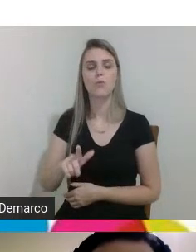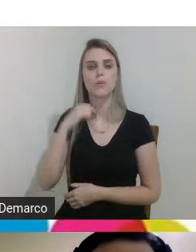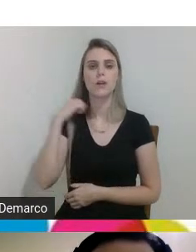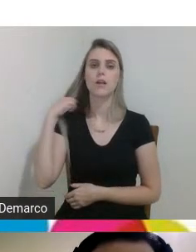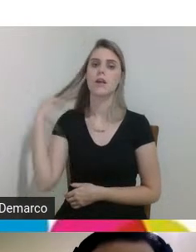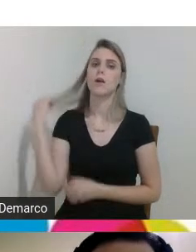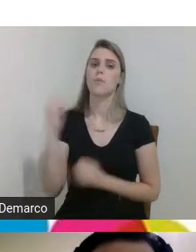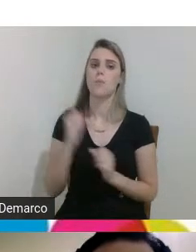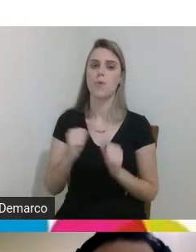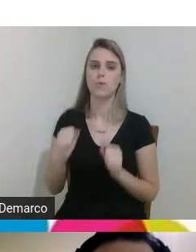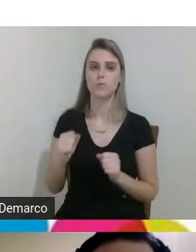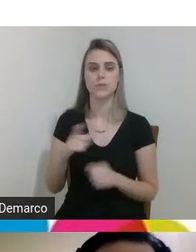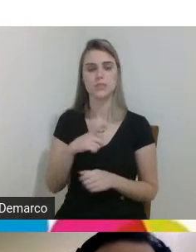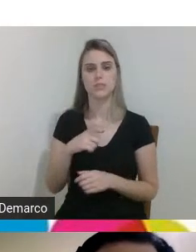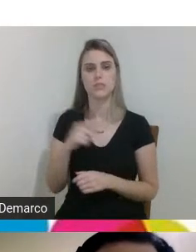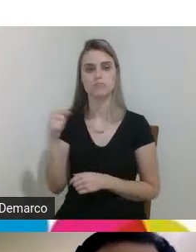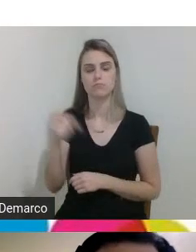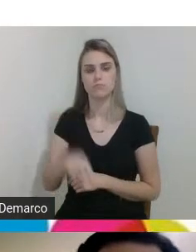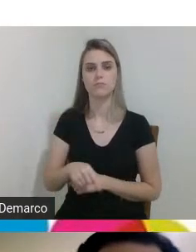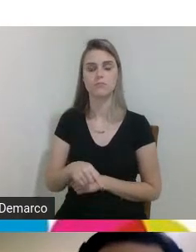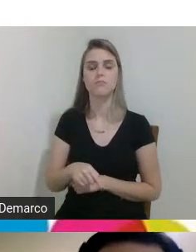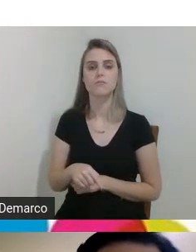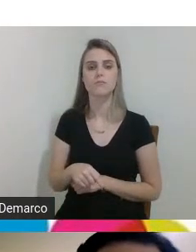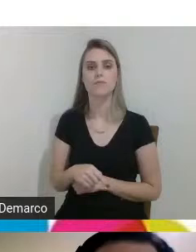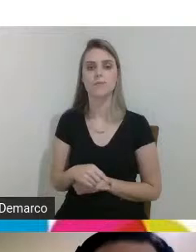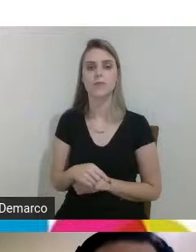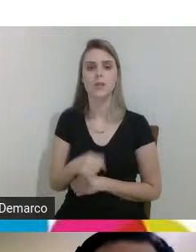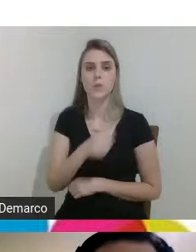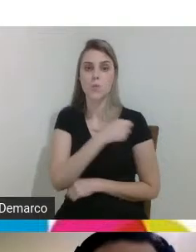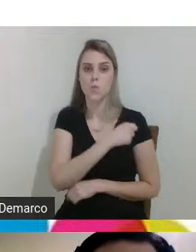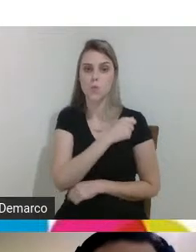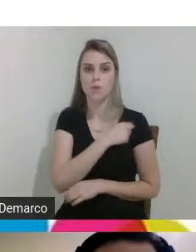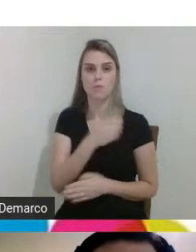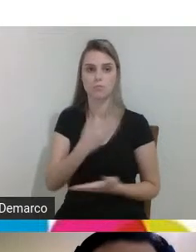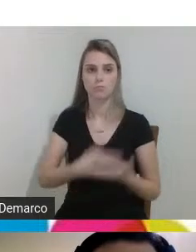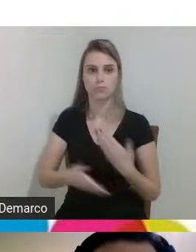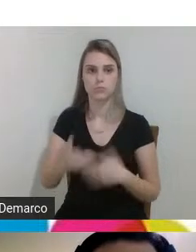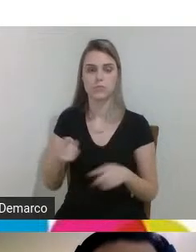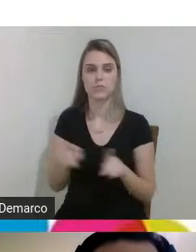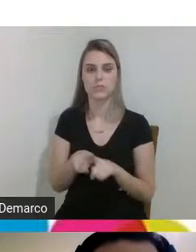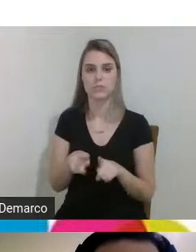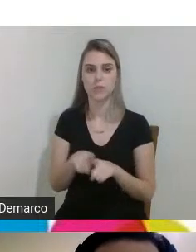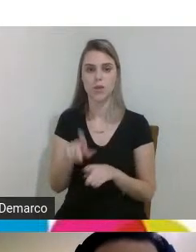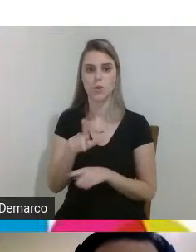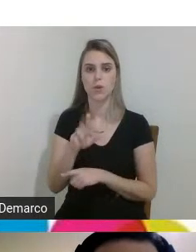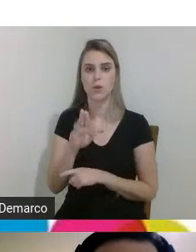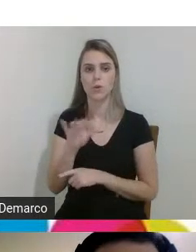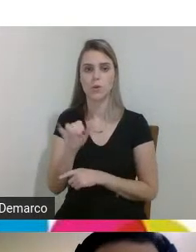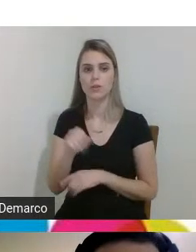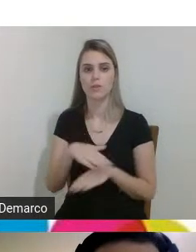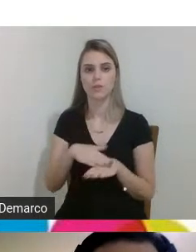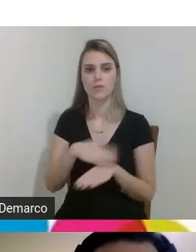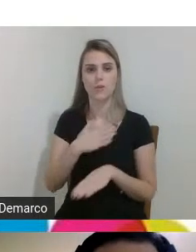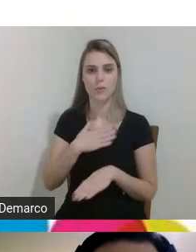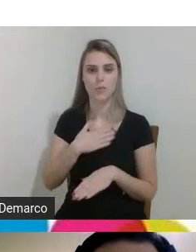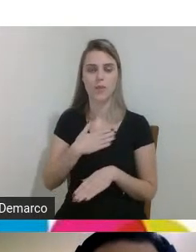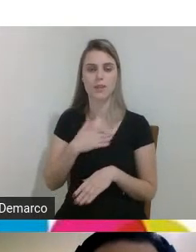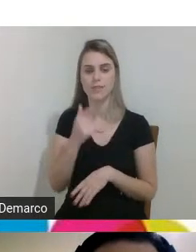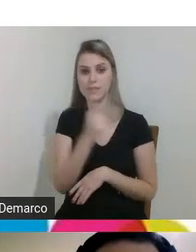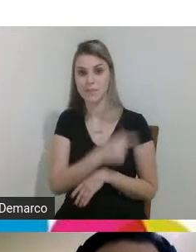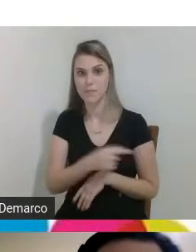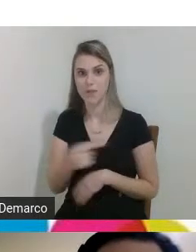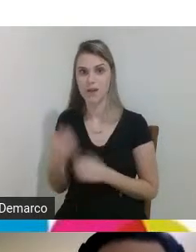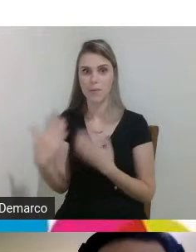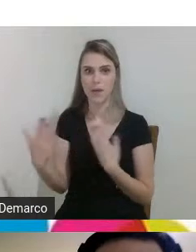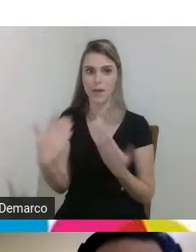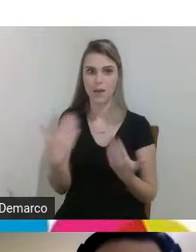de estarmos aqui e nossos alunos estarem participando né o Lucas conversou comigo bastante durante a semana né aquela